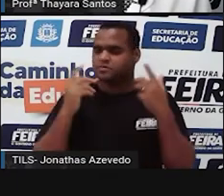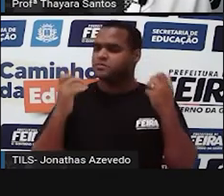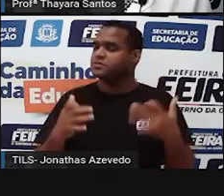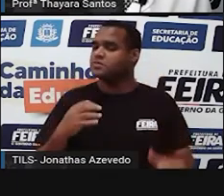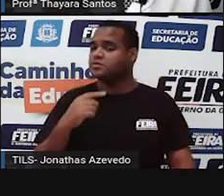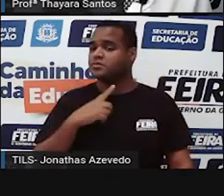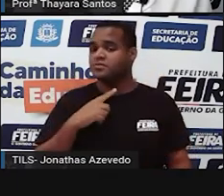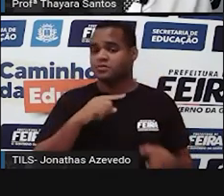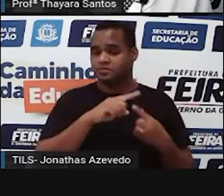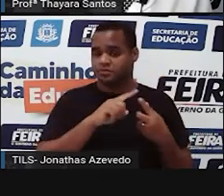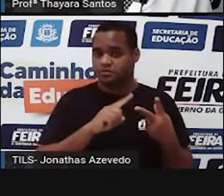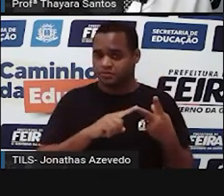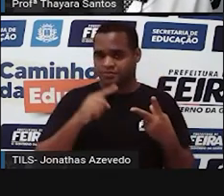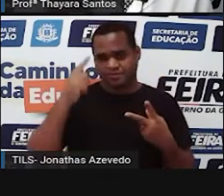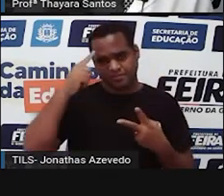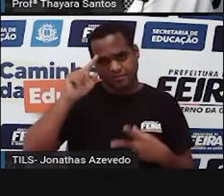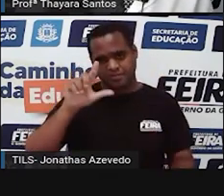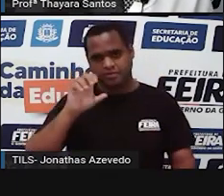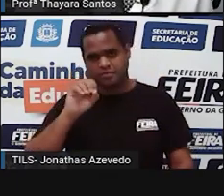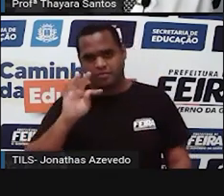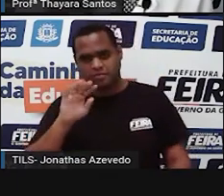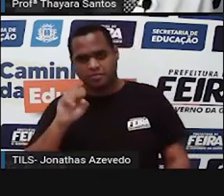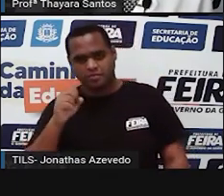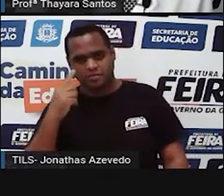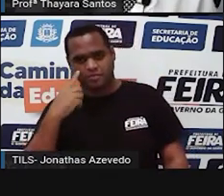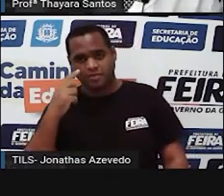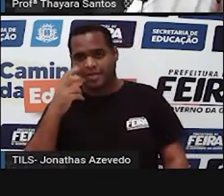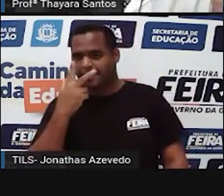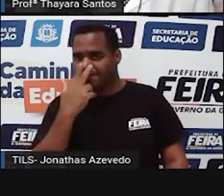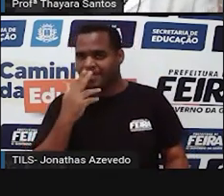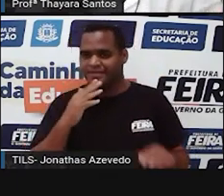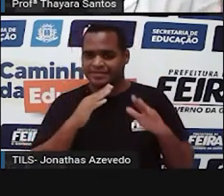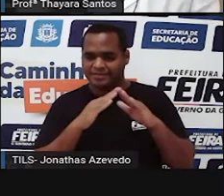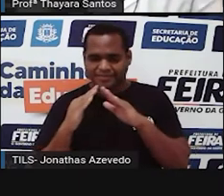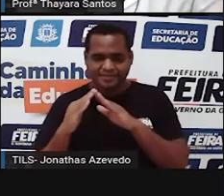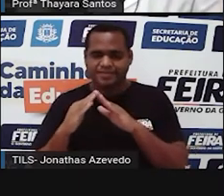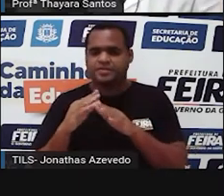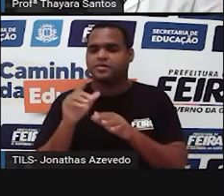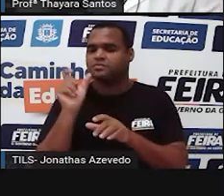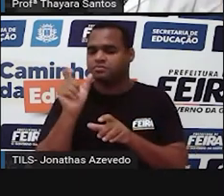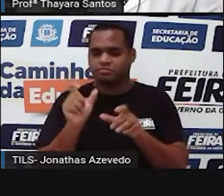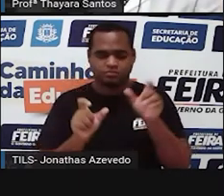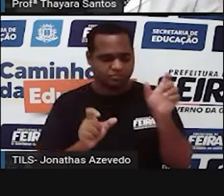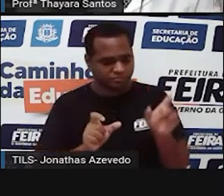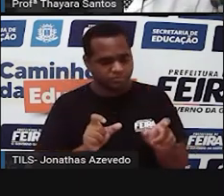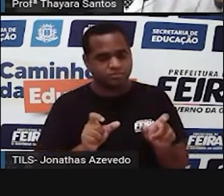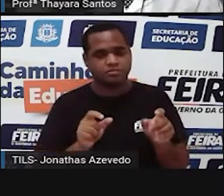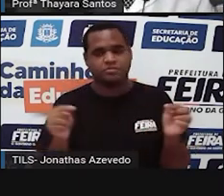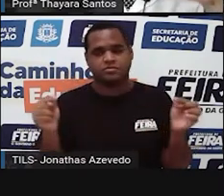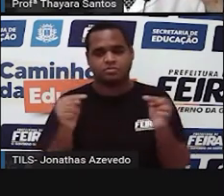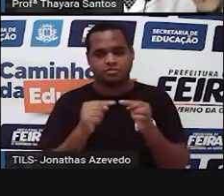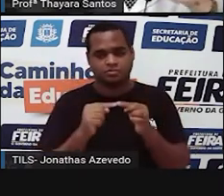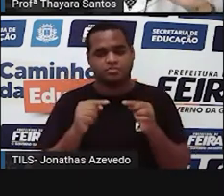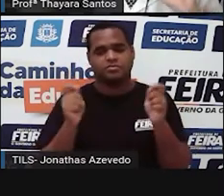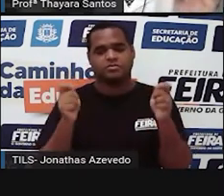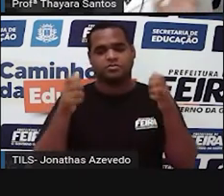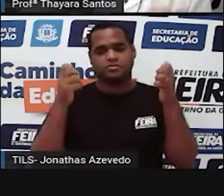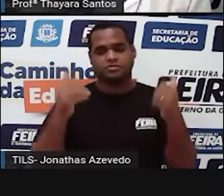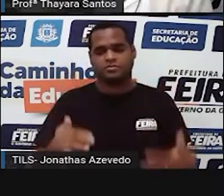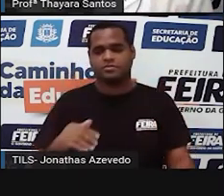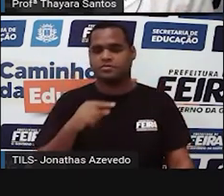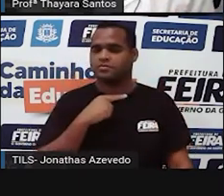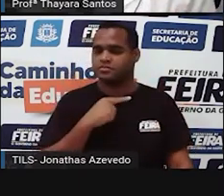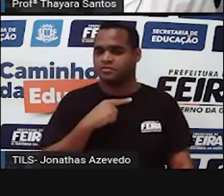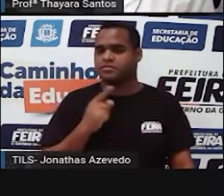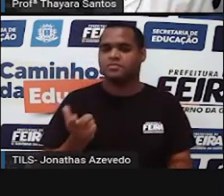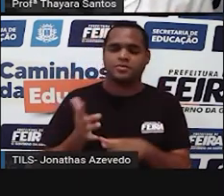mesmo locus gênico. É como se fosse a casinha. Então, cada característica é determinada dentro de um locus gênico, dentro de uma casinha